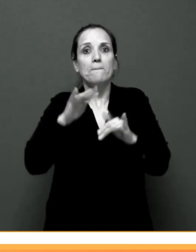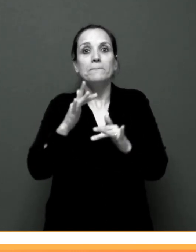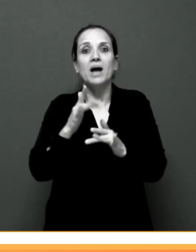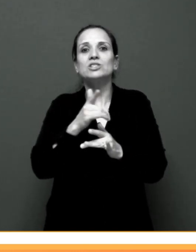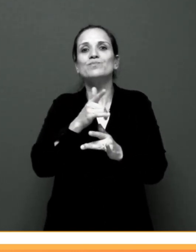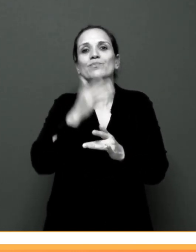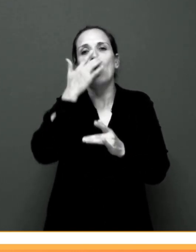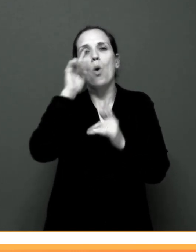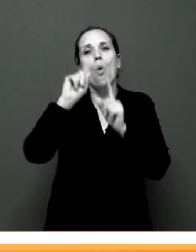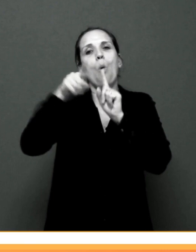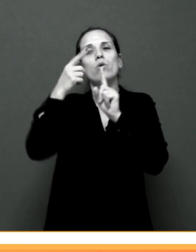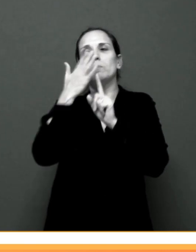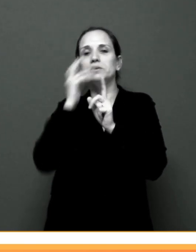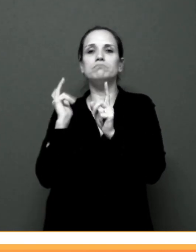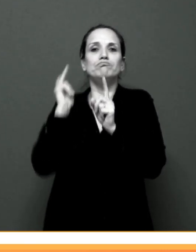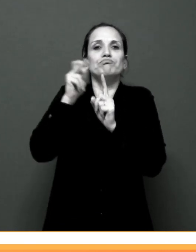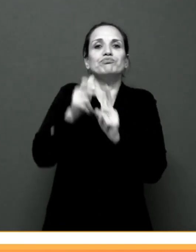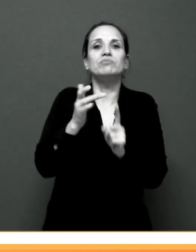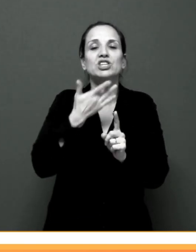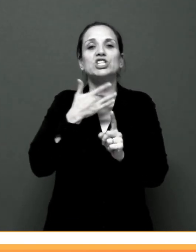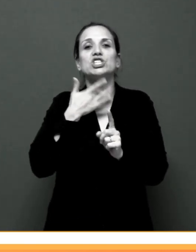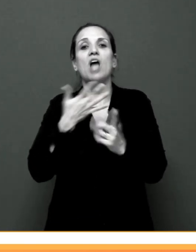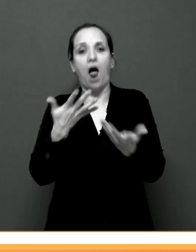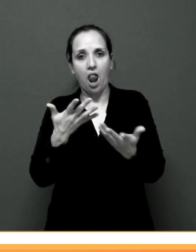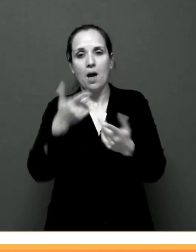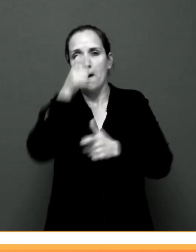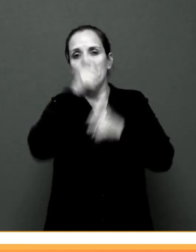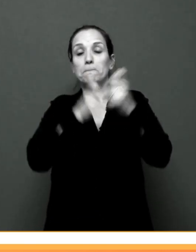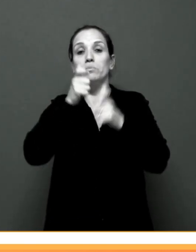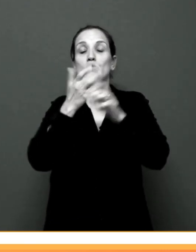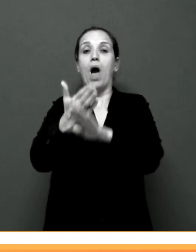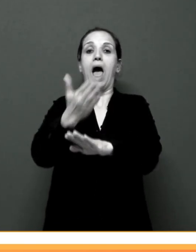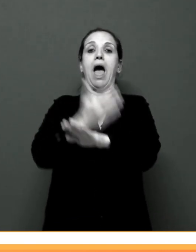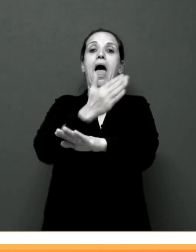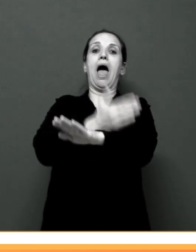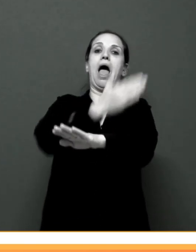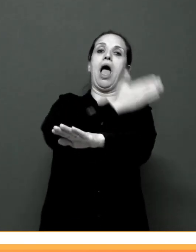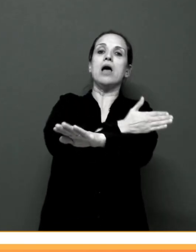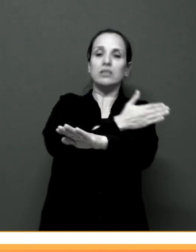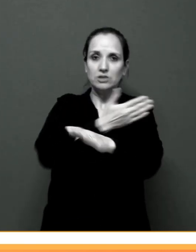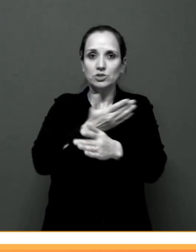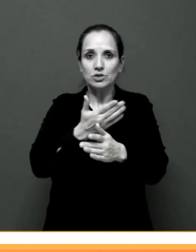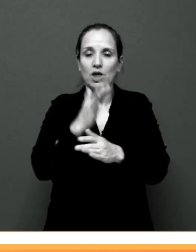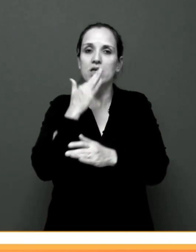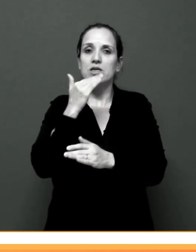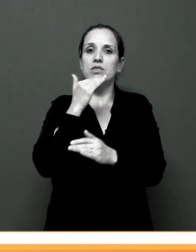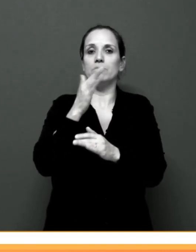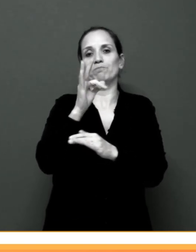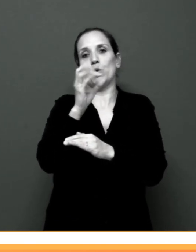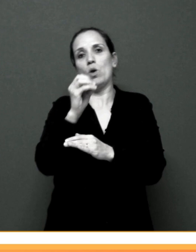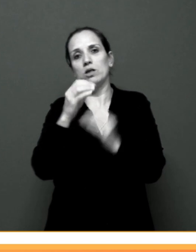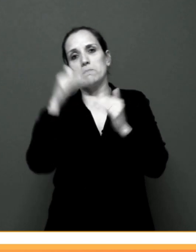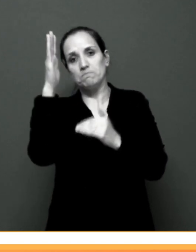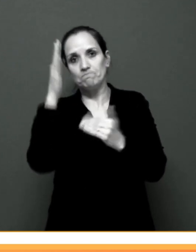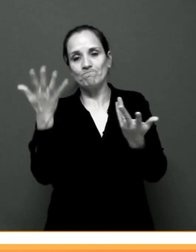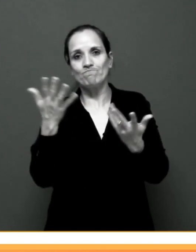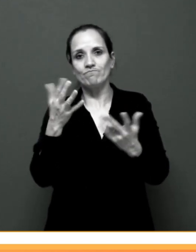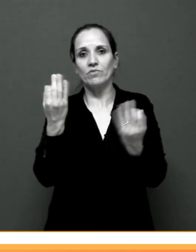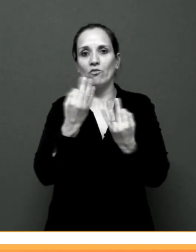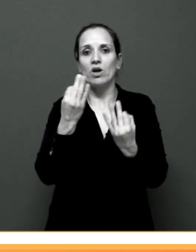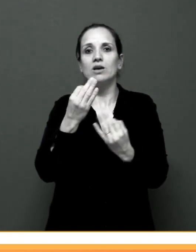digitais, principalmente, que são as pessoas da faixa de 40 a mais, que